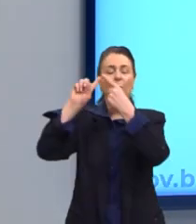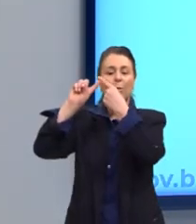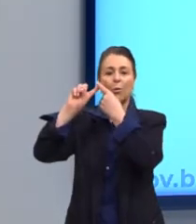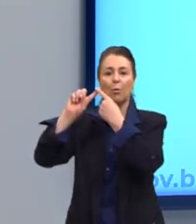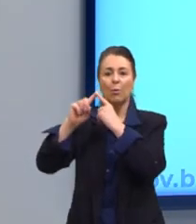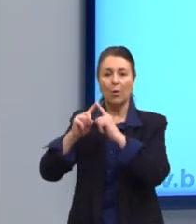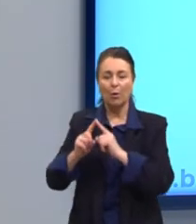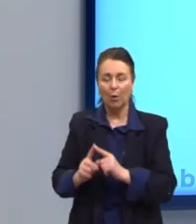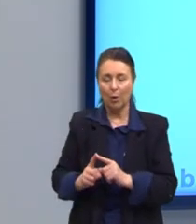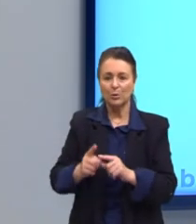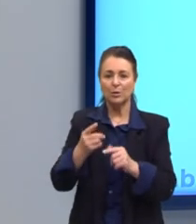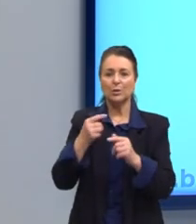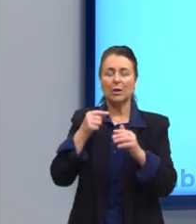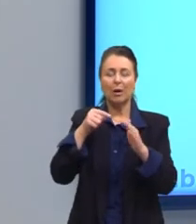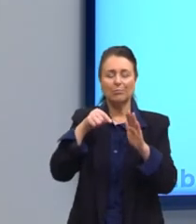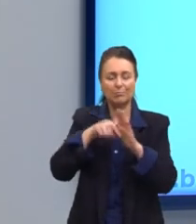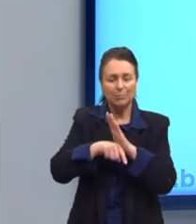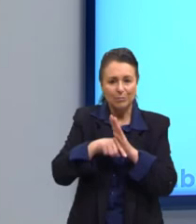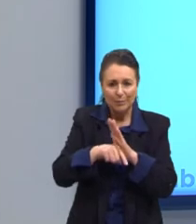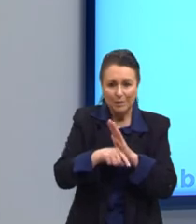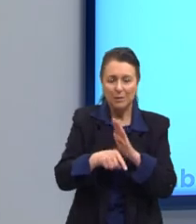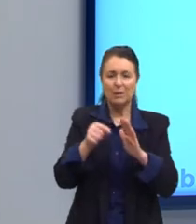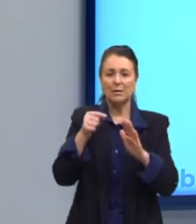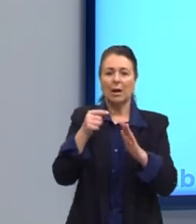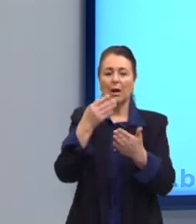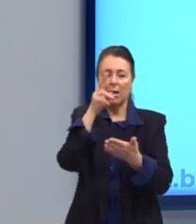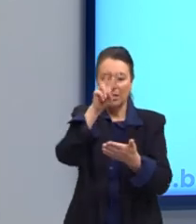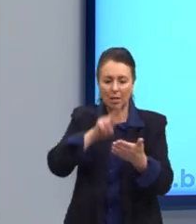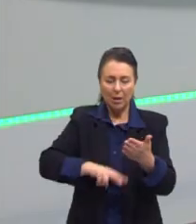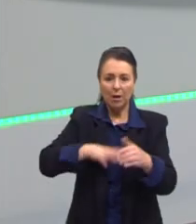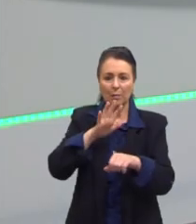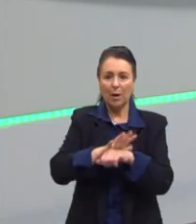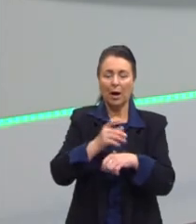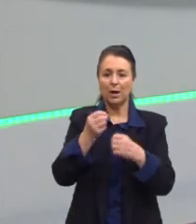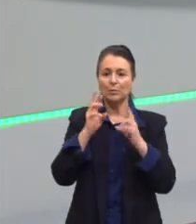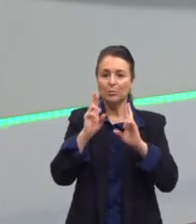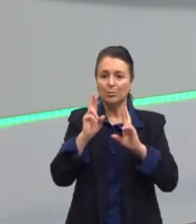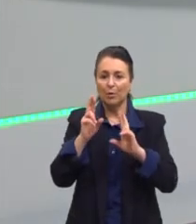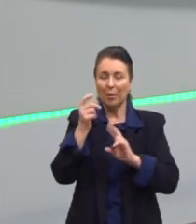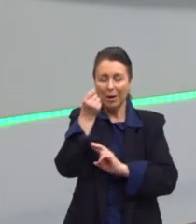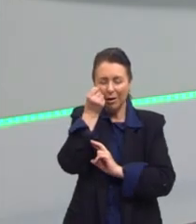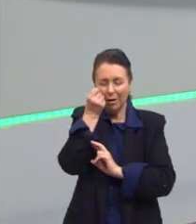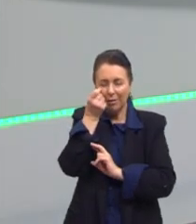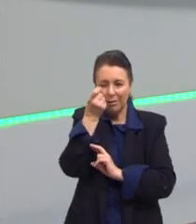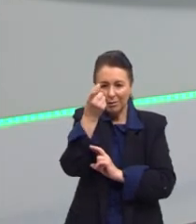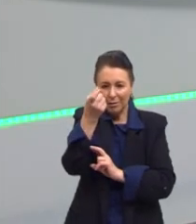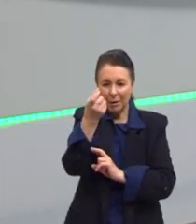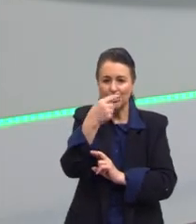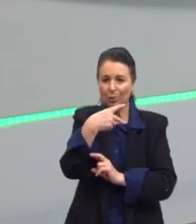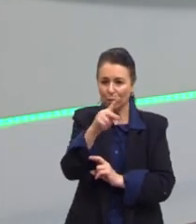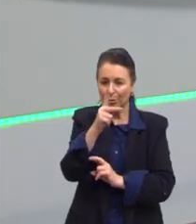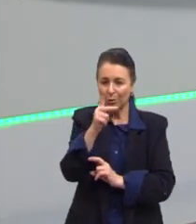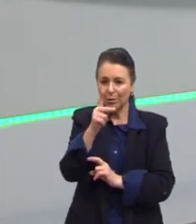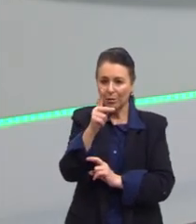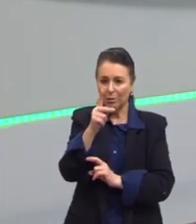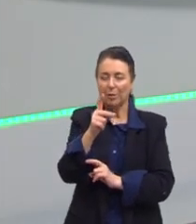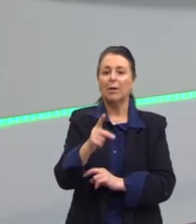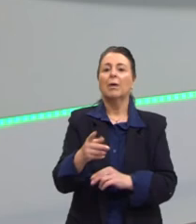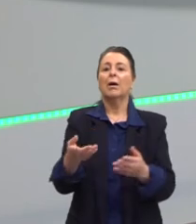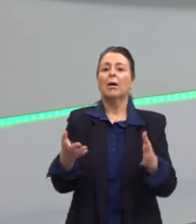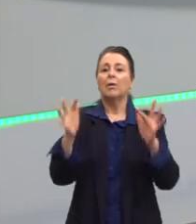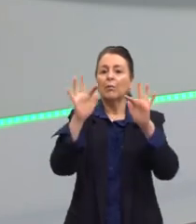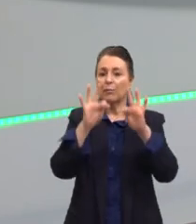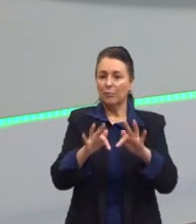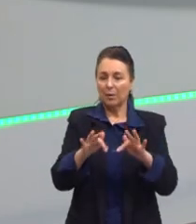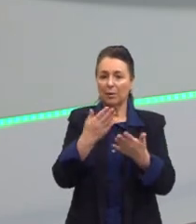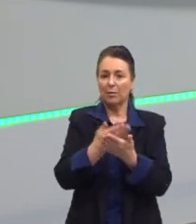por favor, aprofunde, leia mais, mas enfim, eu espero ter despertado a curiosidade de você para seguir nessa pesquisa, valeu? Para fechar, uma